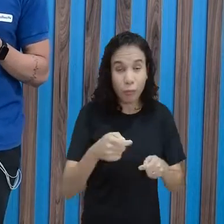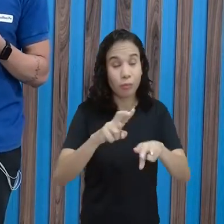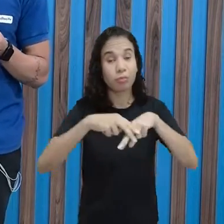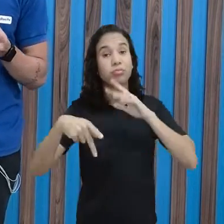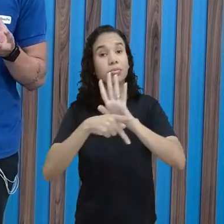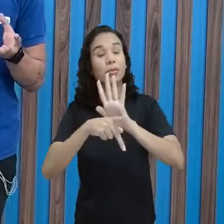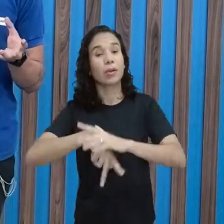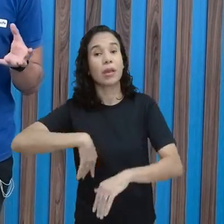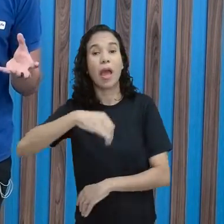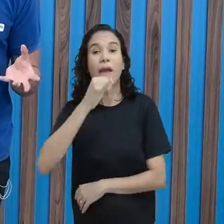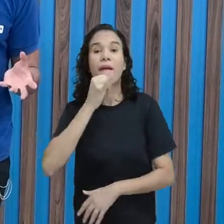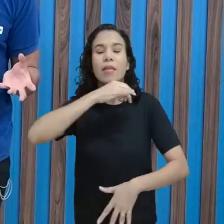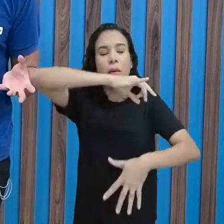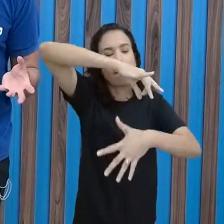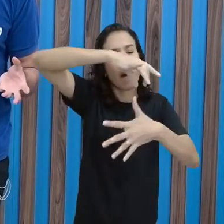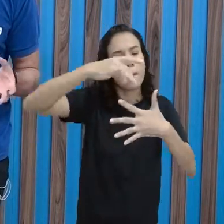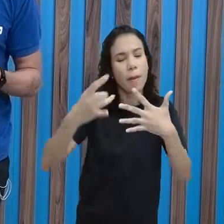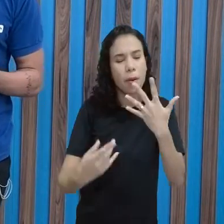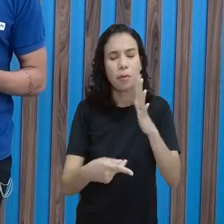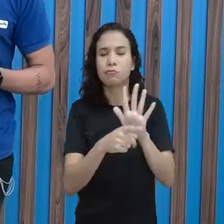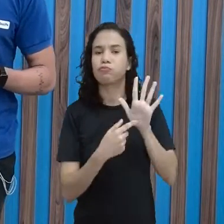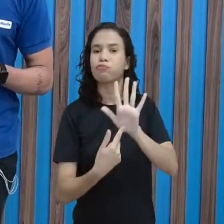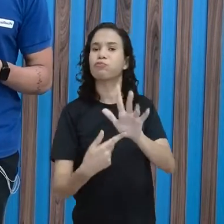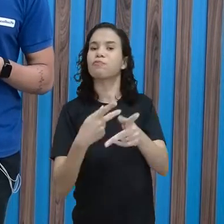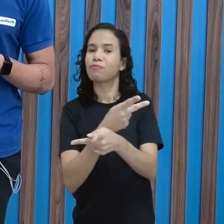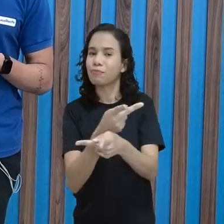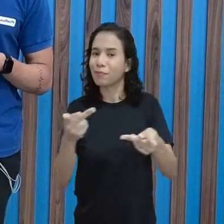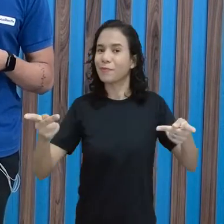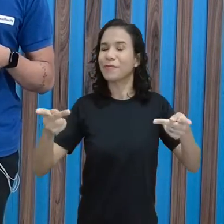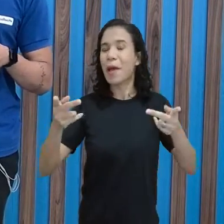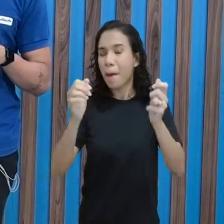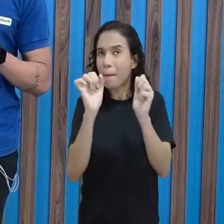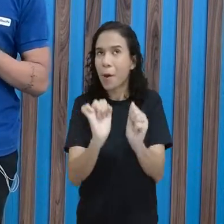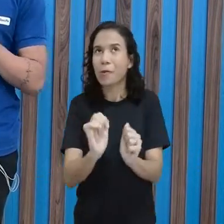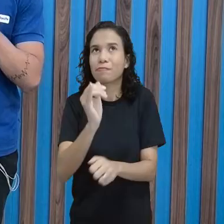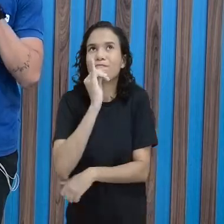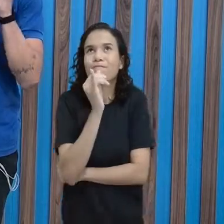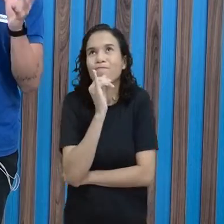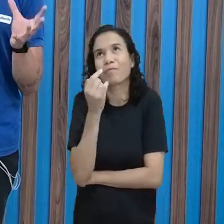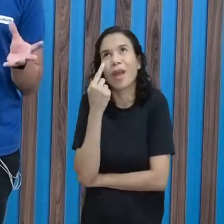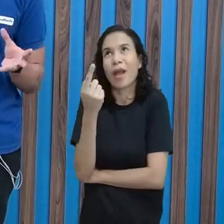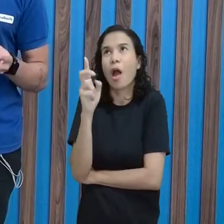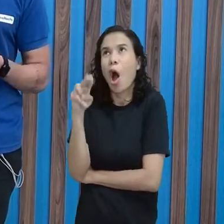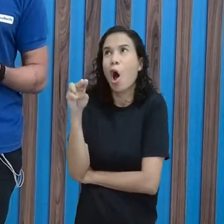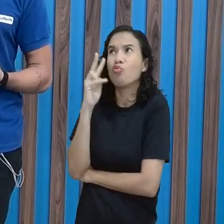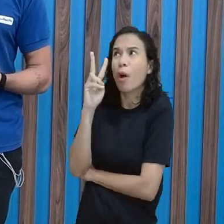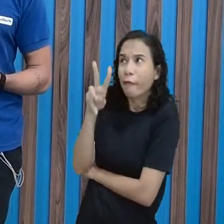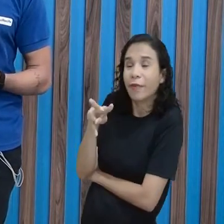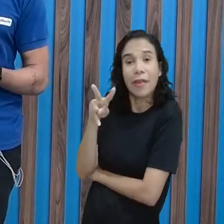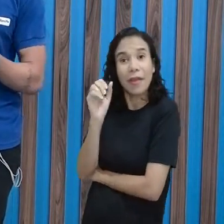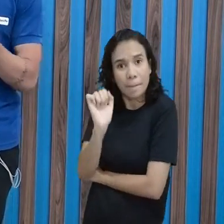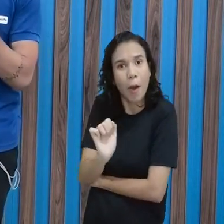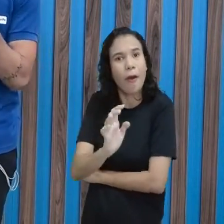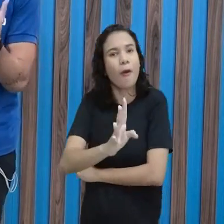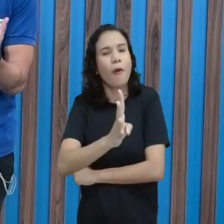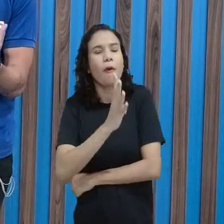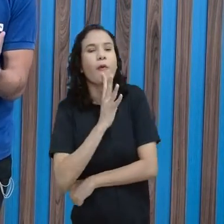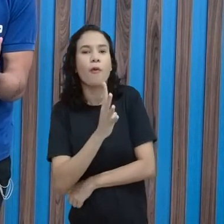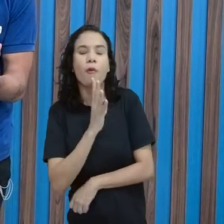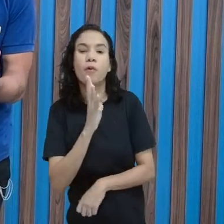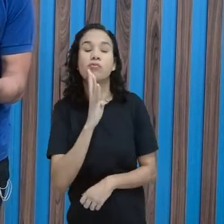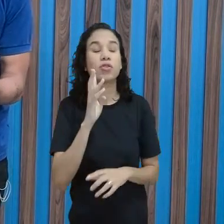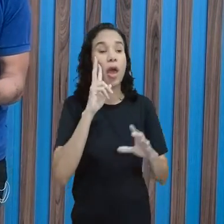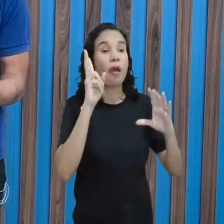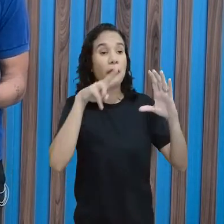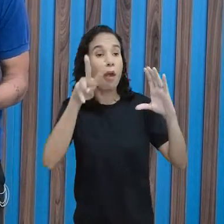algumas modalidades para vocês. Vocês vão poder aí, de repente, se nunca viram, conhecer, pelo menos